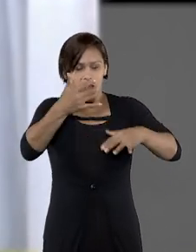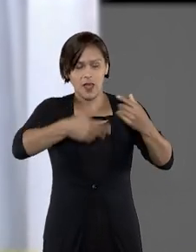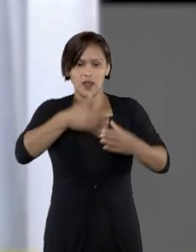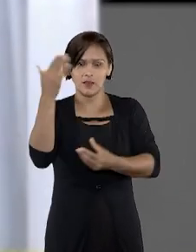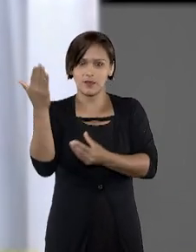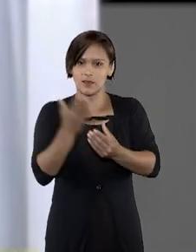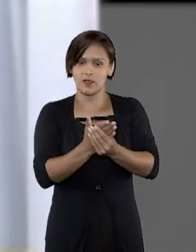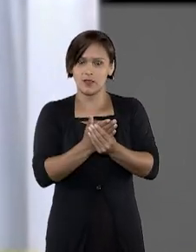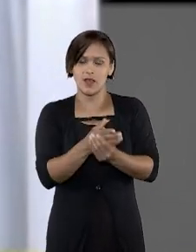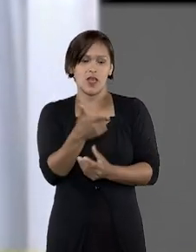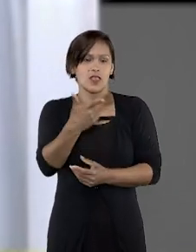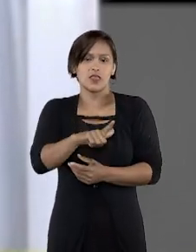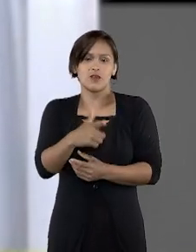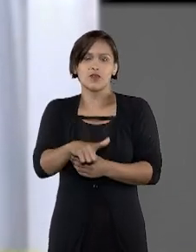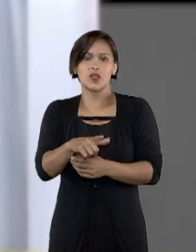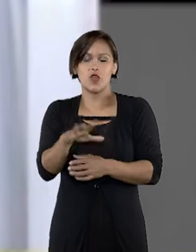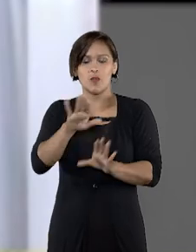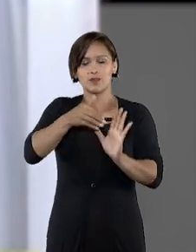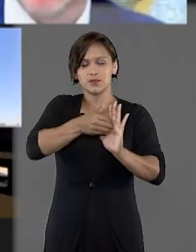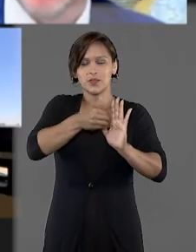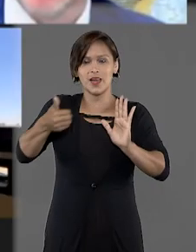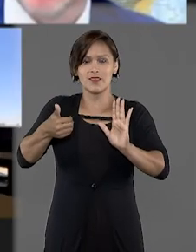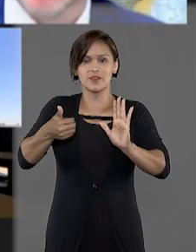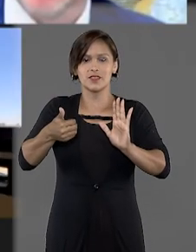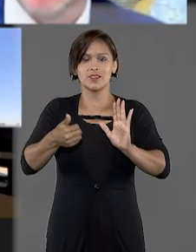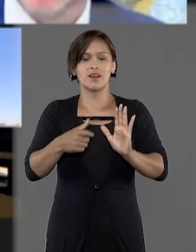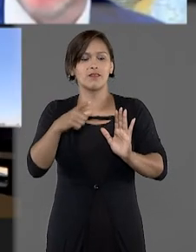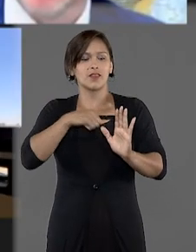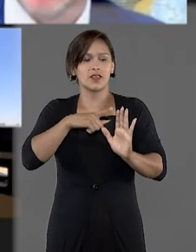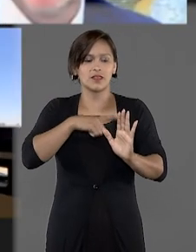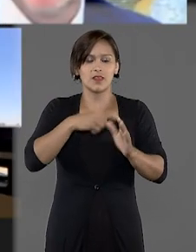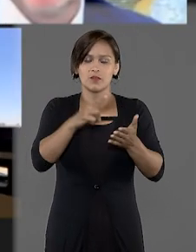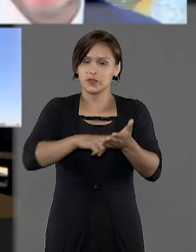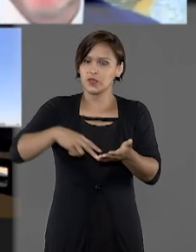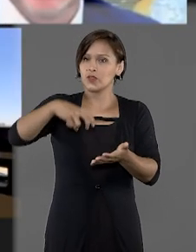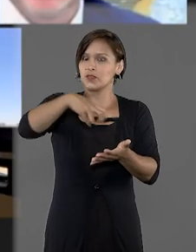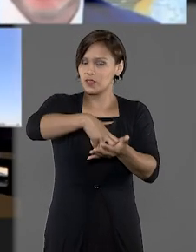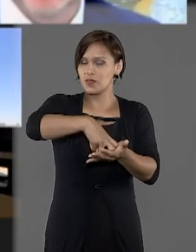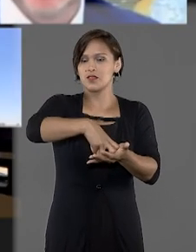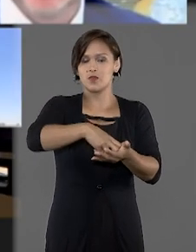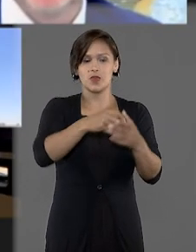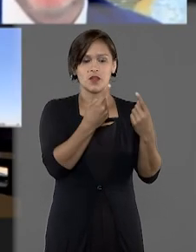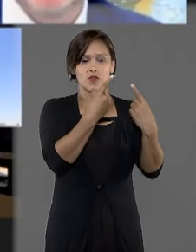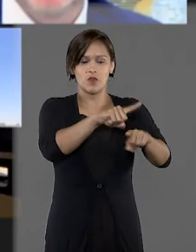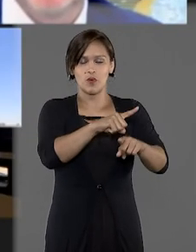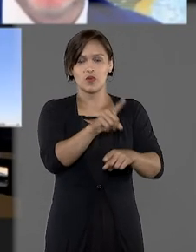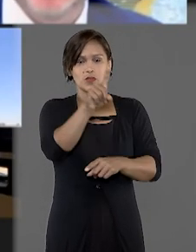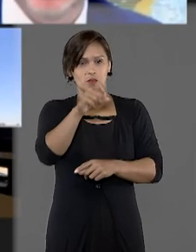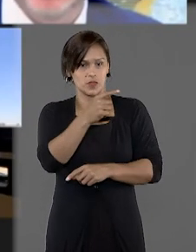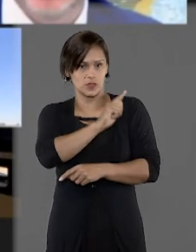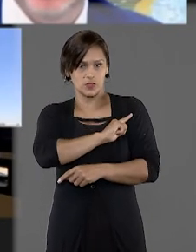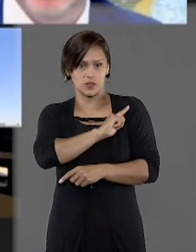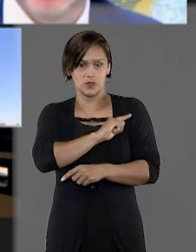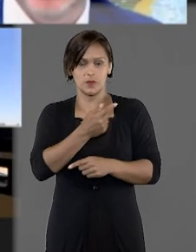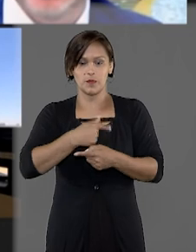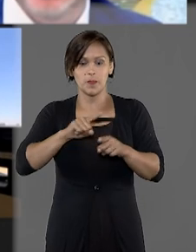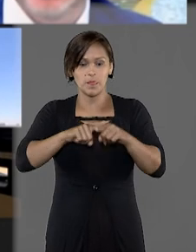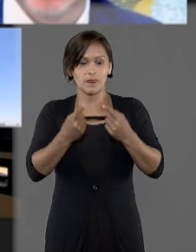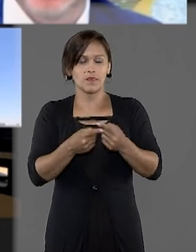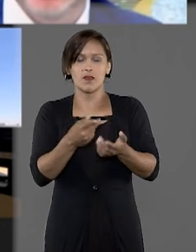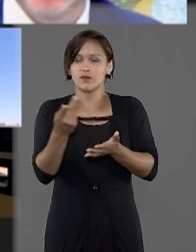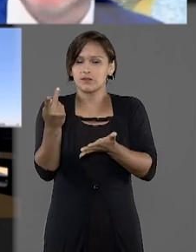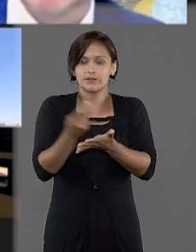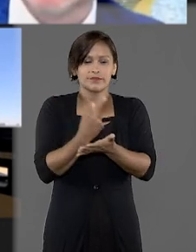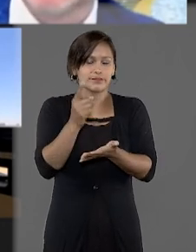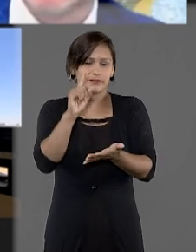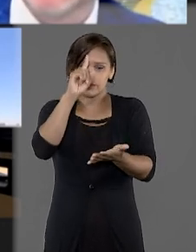processo, não há como desconsiderar o fato de que não existe nenhuma condenação penal contra o ex-gestor. Por isso, não foi